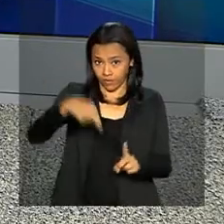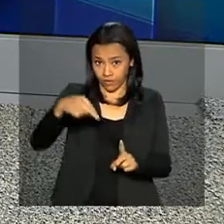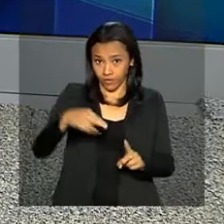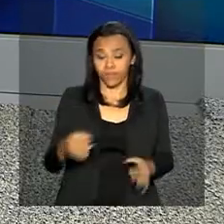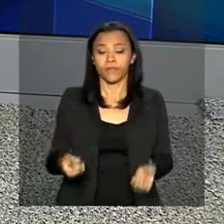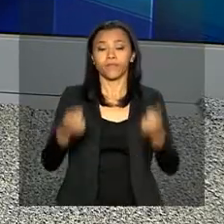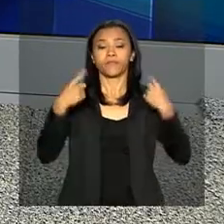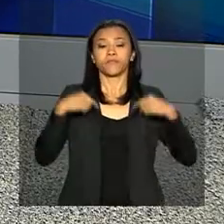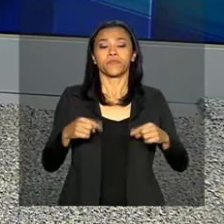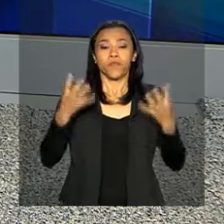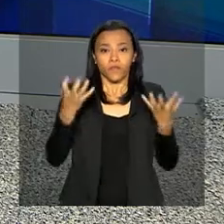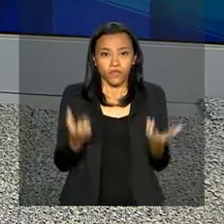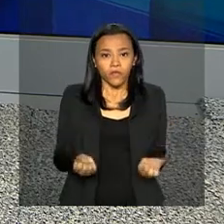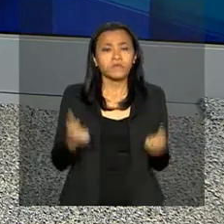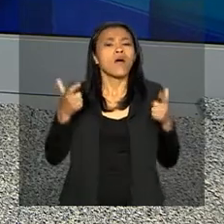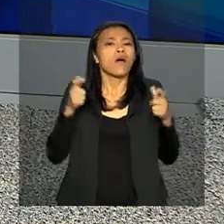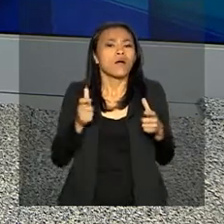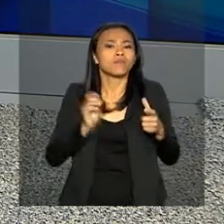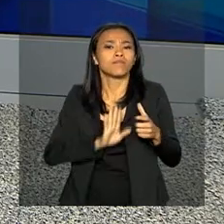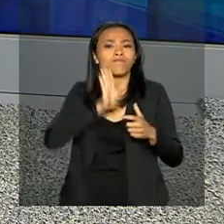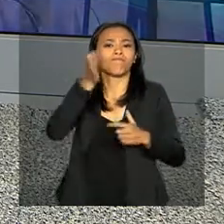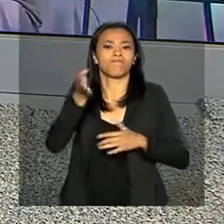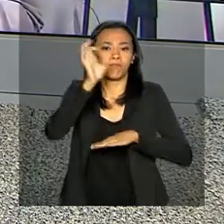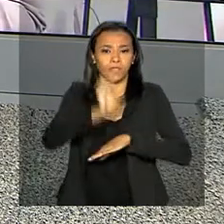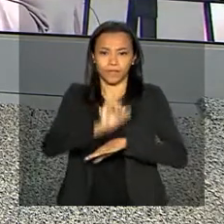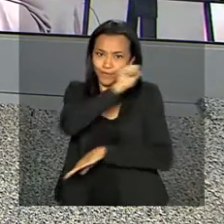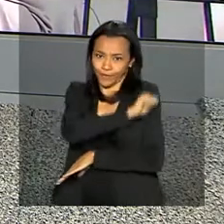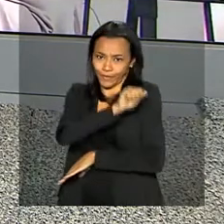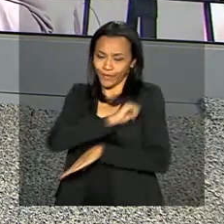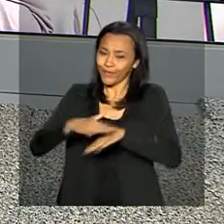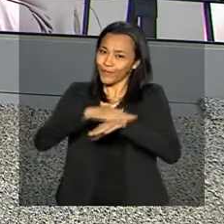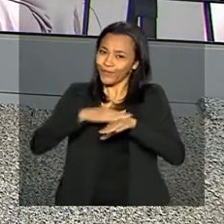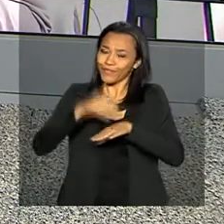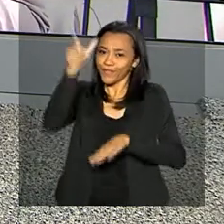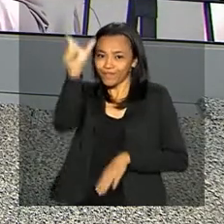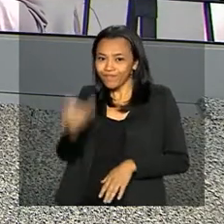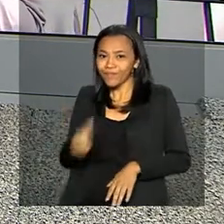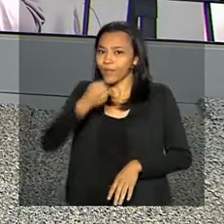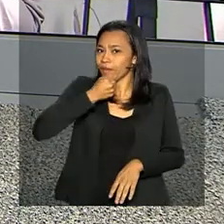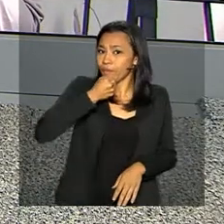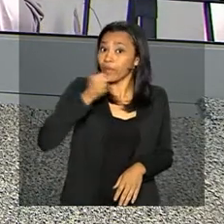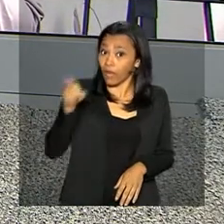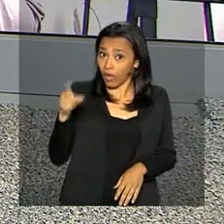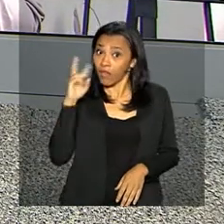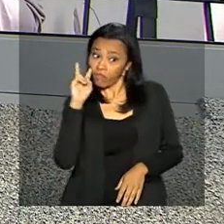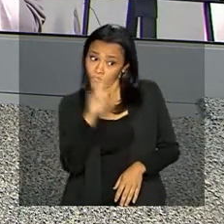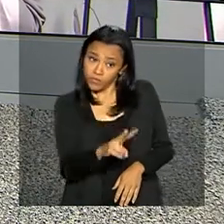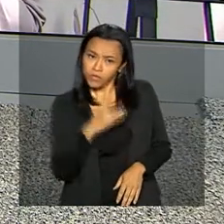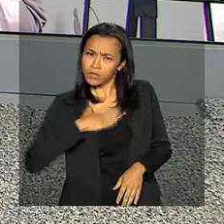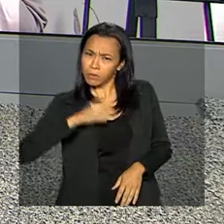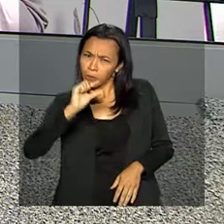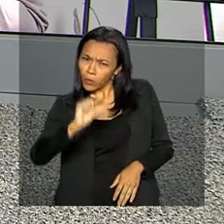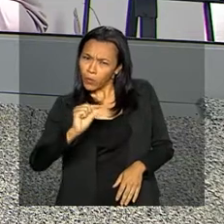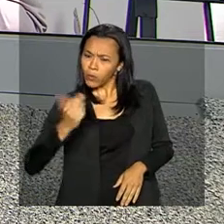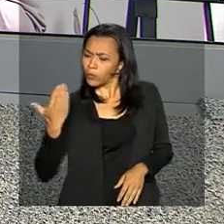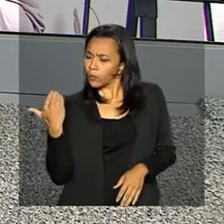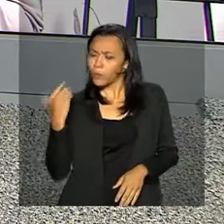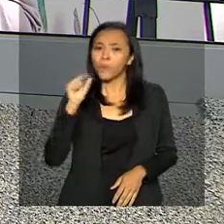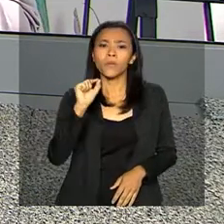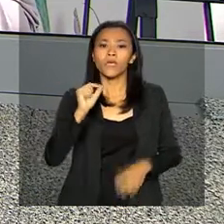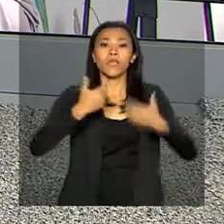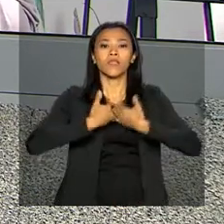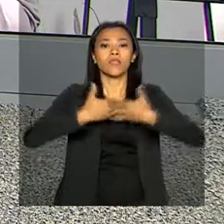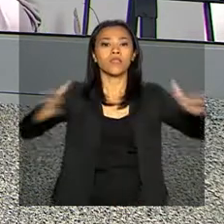E nós vamos ao vivo, direto ao Rio de Janeiro, falar com a repórter Gabriela Noronha. Ela acompanhou agora há pouco a inauguração do Centro de